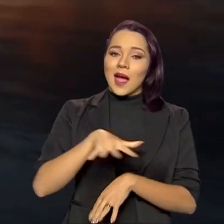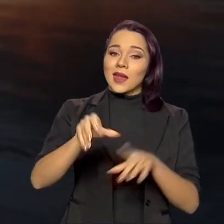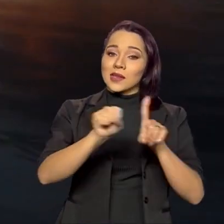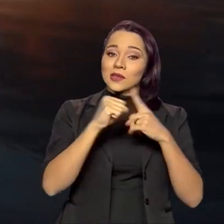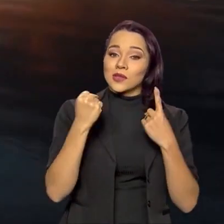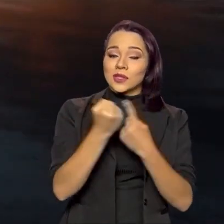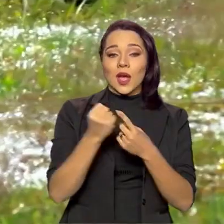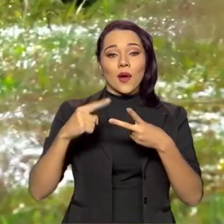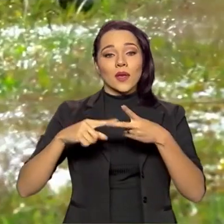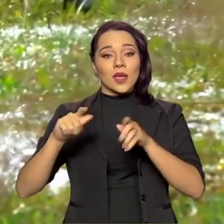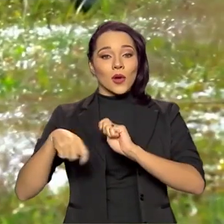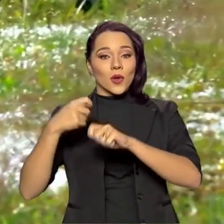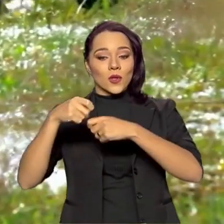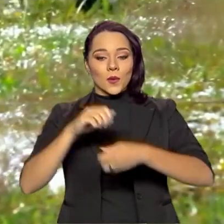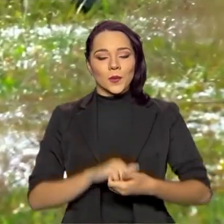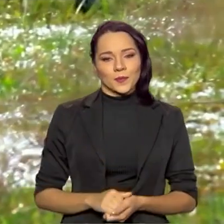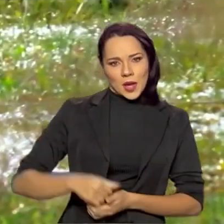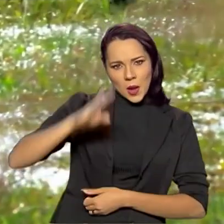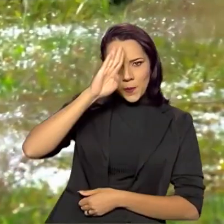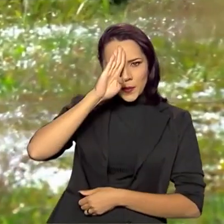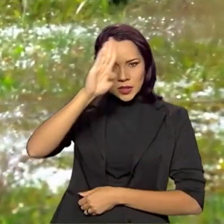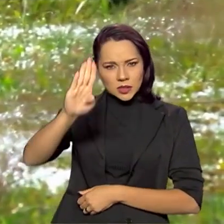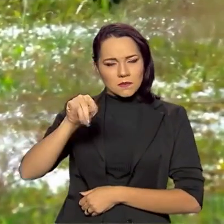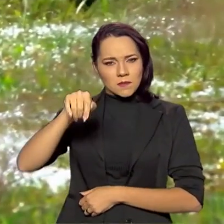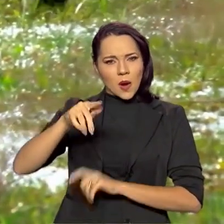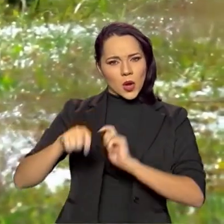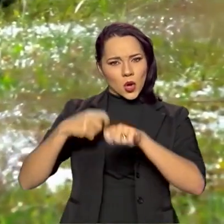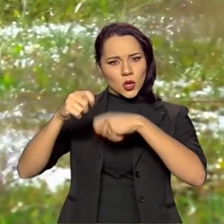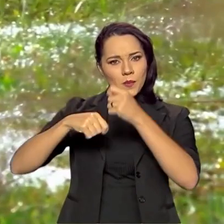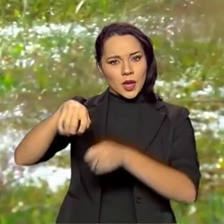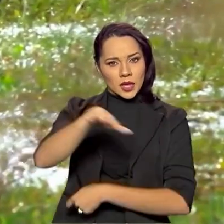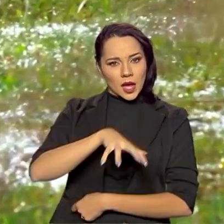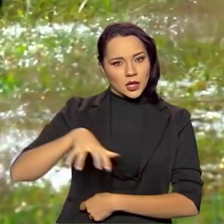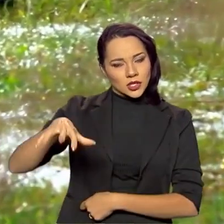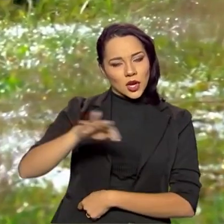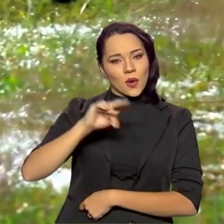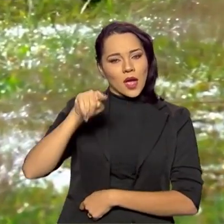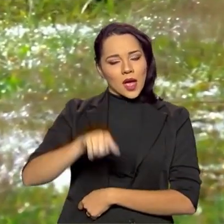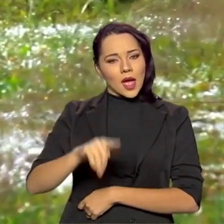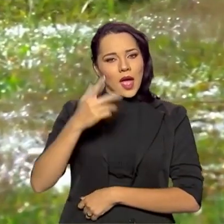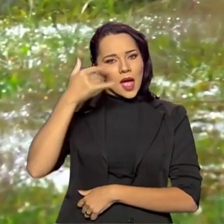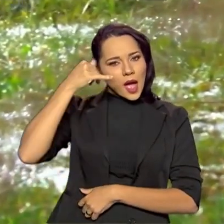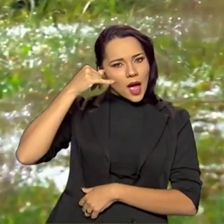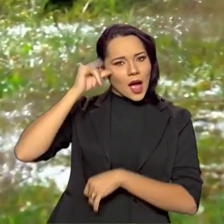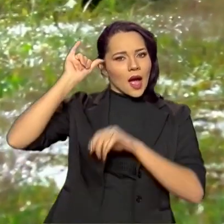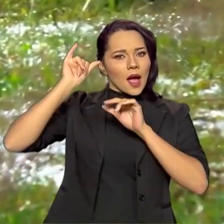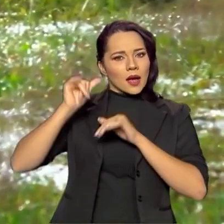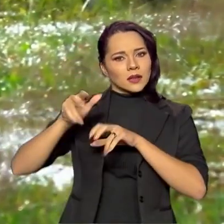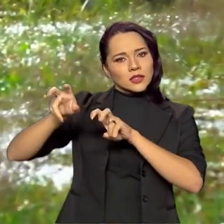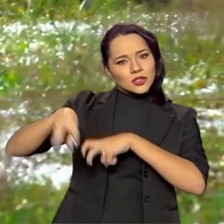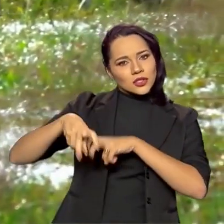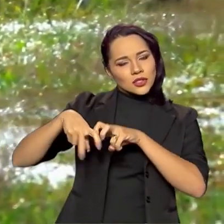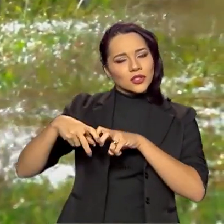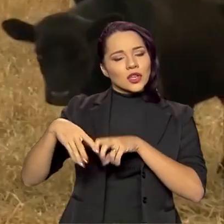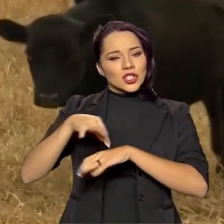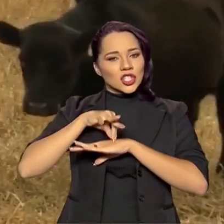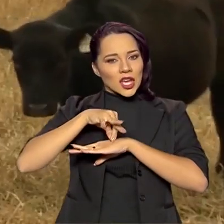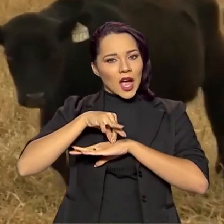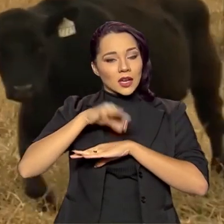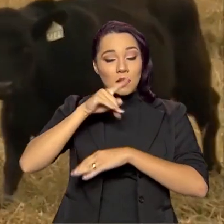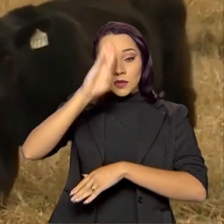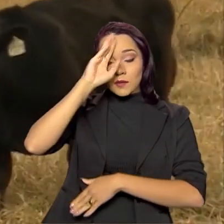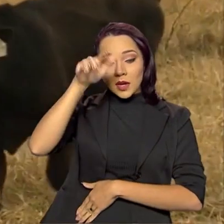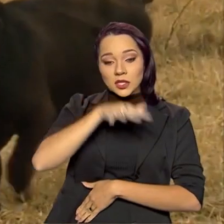econômico. A principal atividade econômica da região é a pecuária de corte, que é feita especialmente